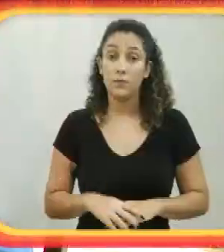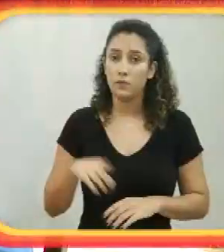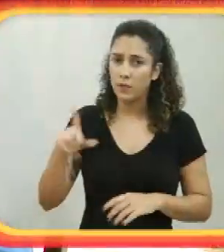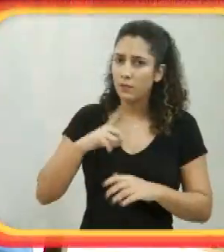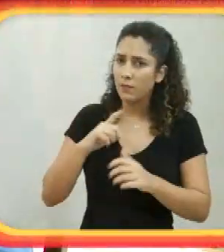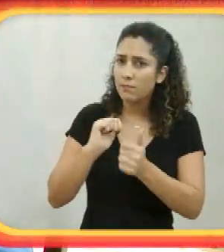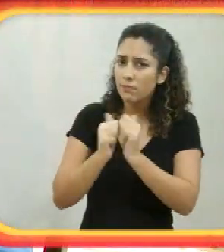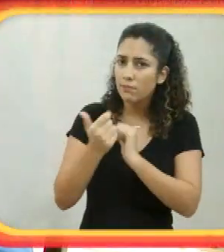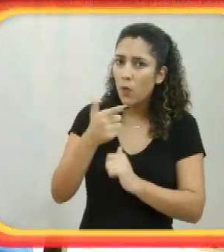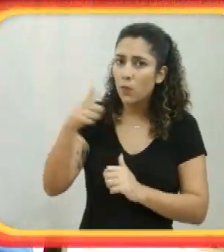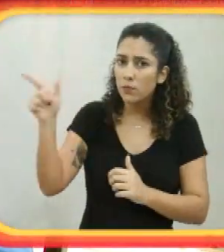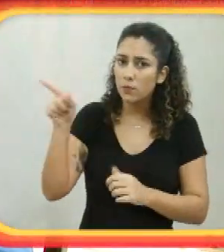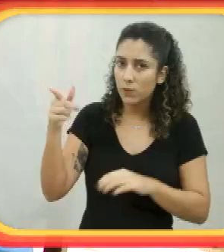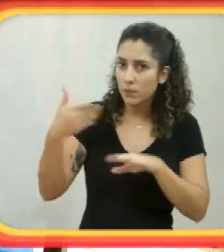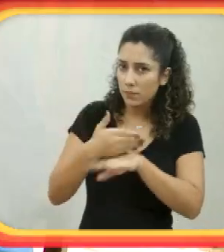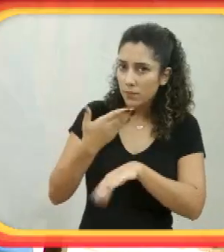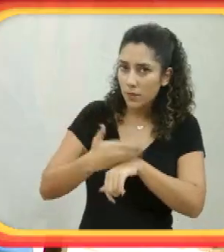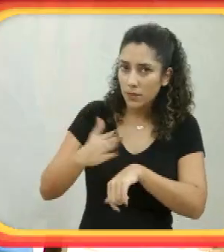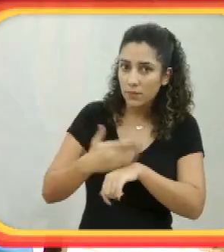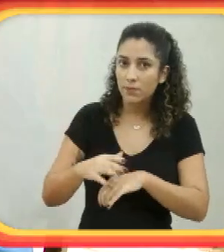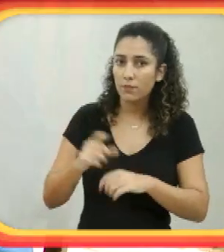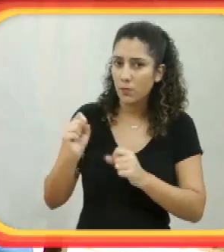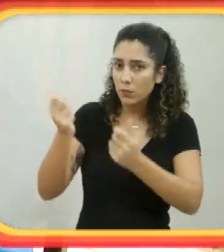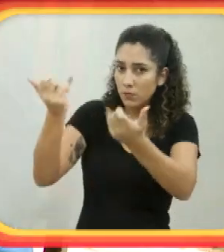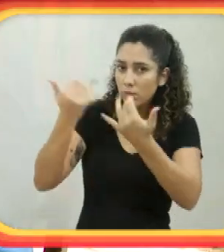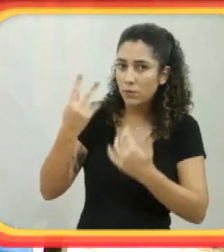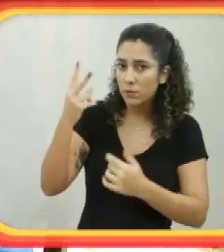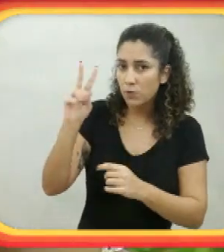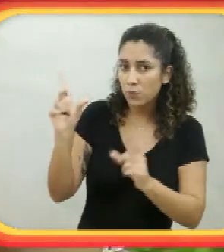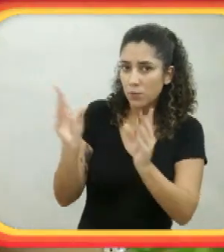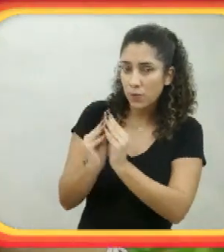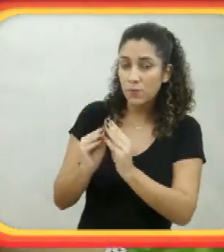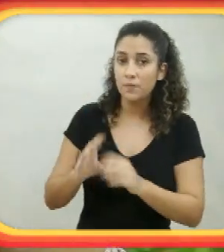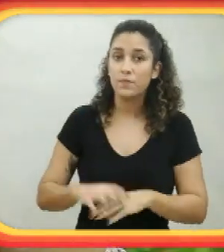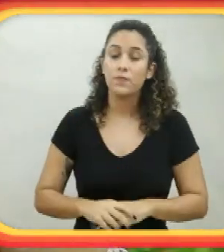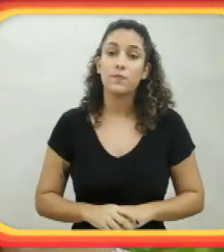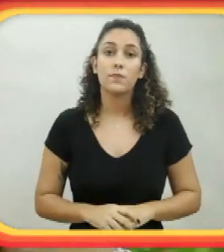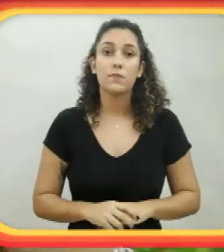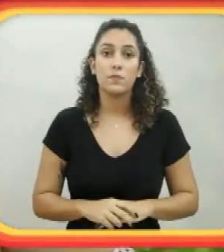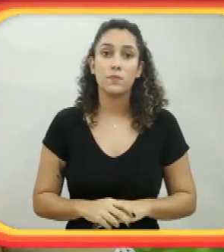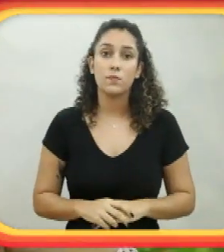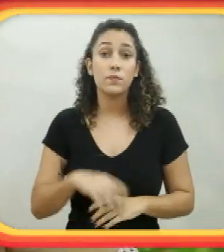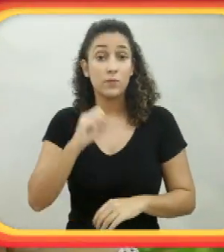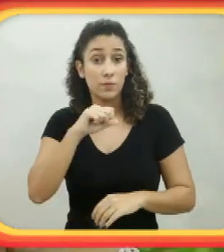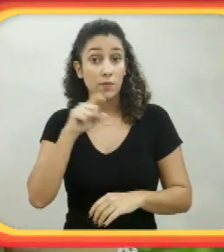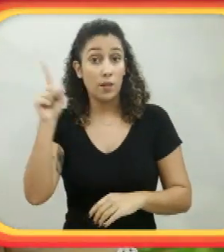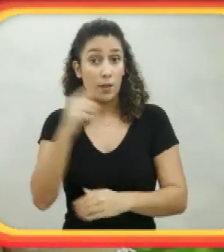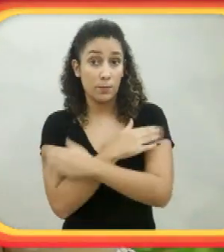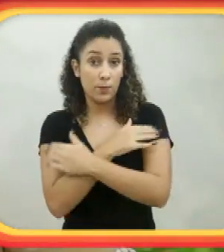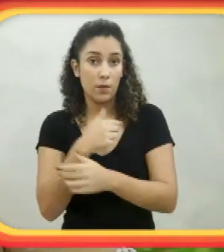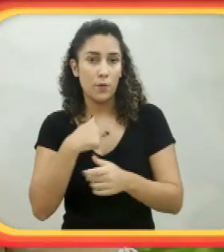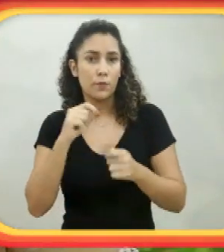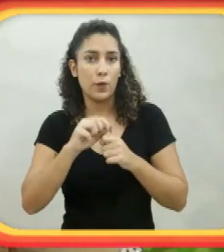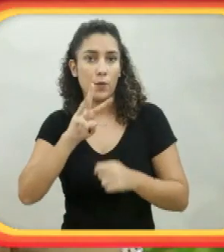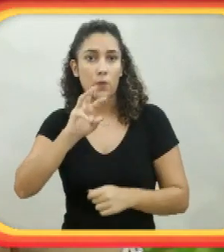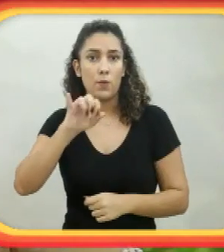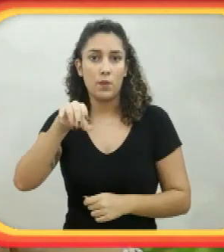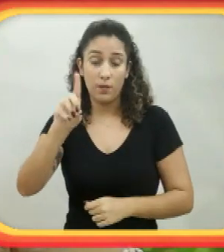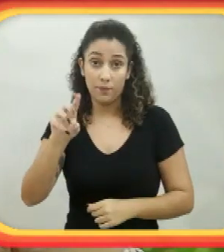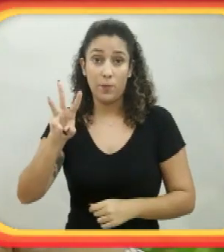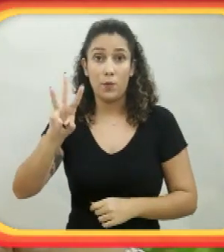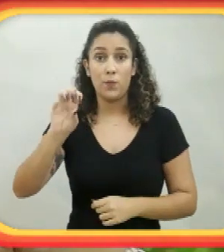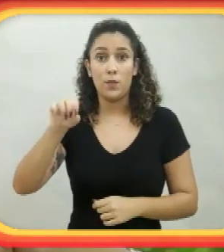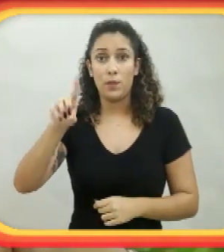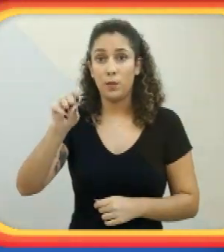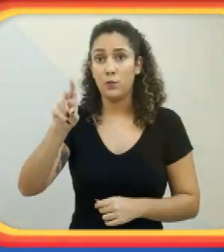Tem outros esportes que você pratica? Pode me contar um pouquinho? Sim, em Búzios eu fiz windsurf